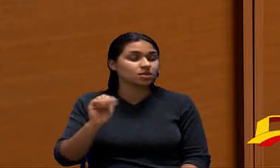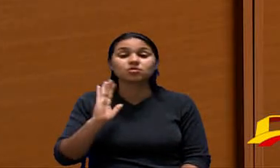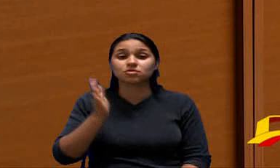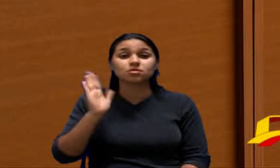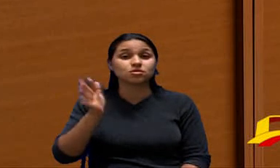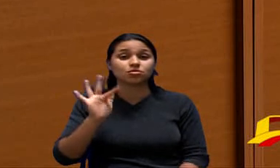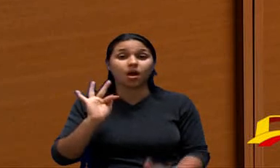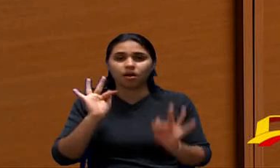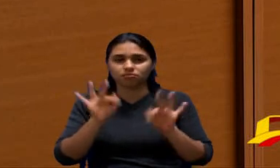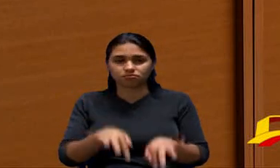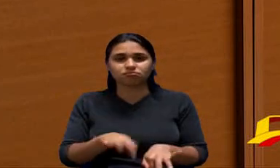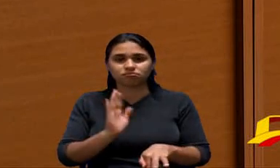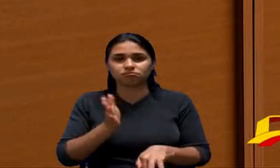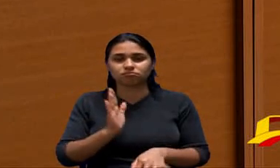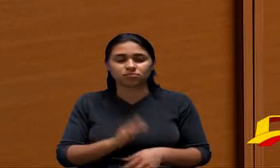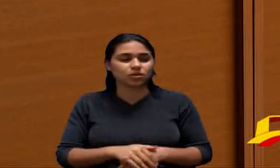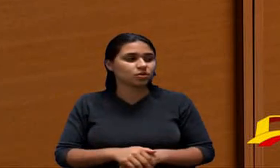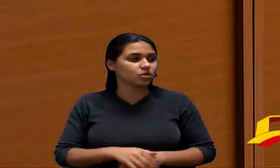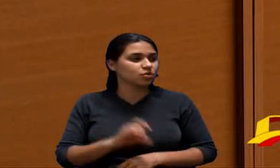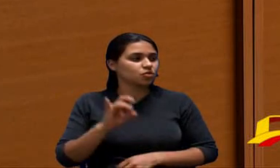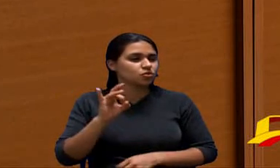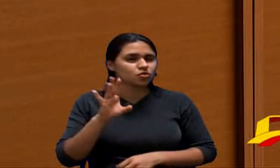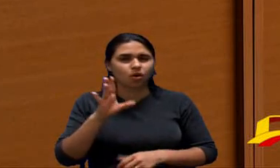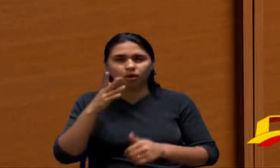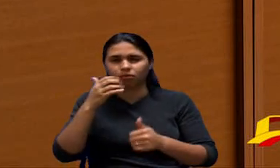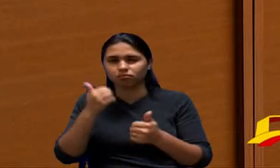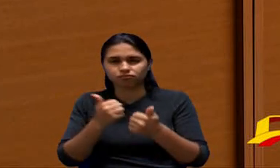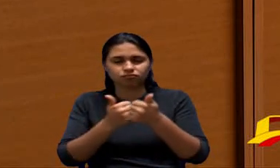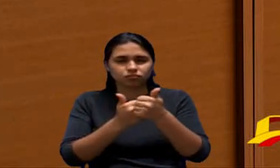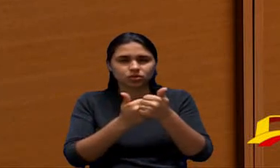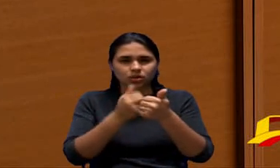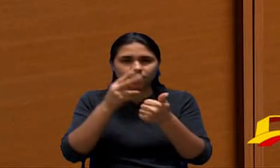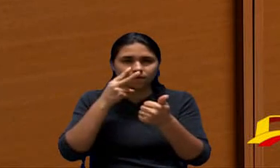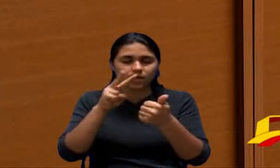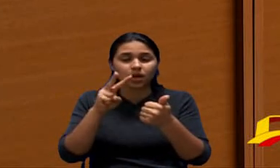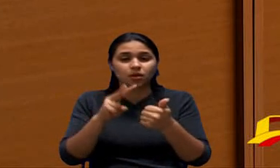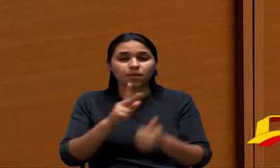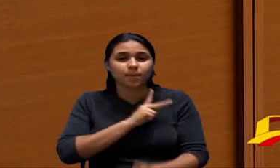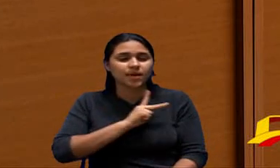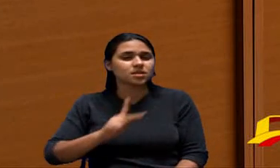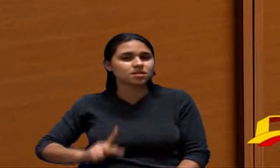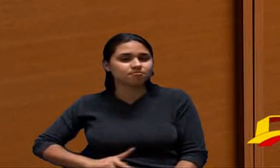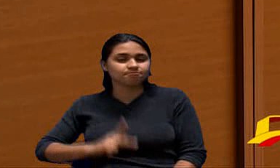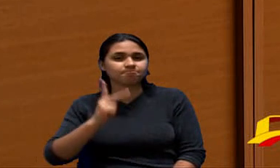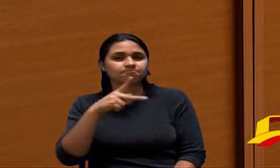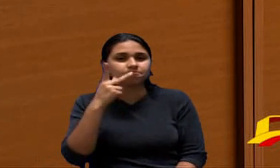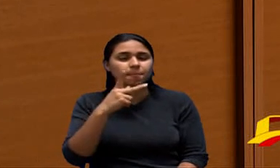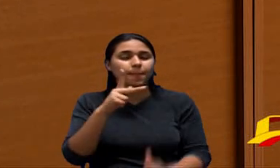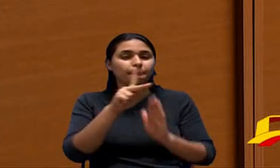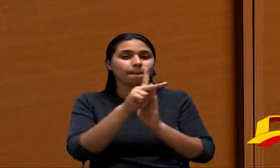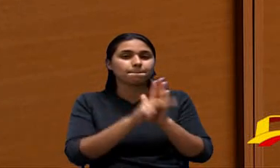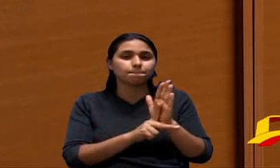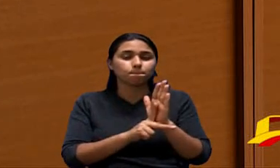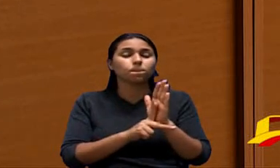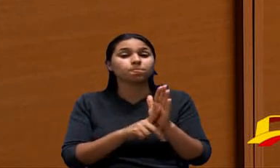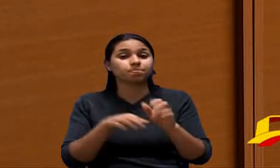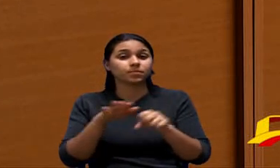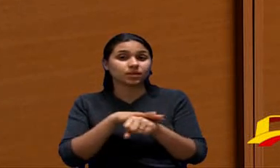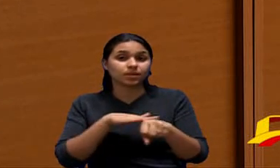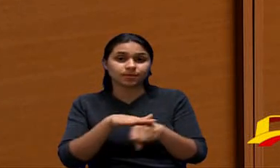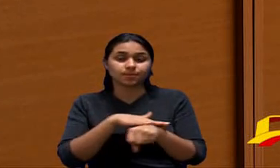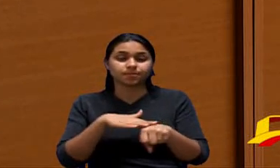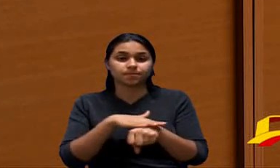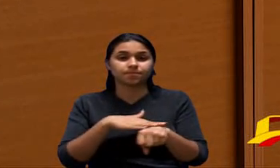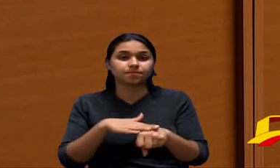eu estava acompanhando bem aí o presidente falando sobre isso aí nós vamos ter o projeto para debater aqui né